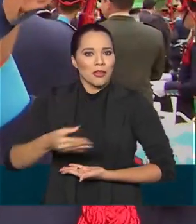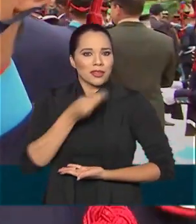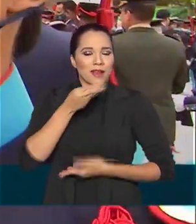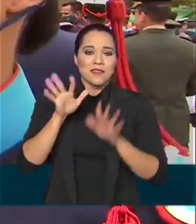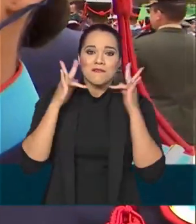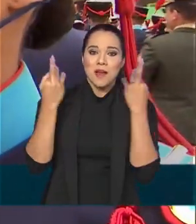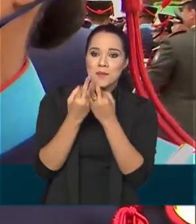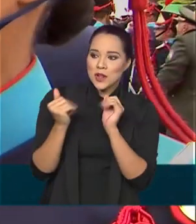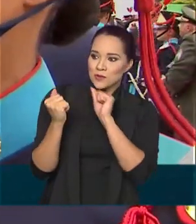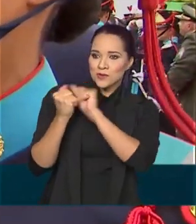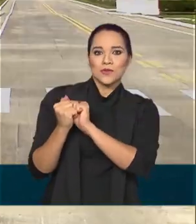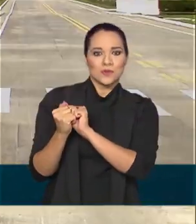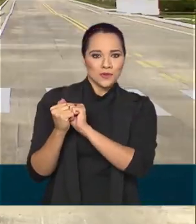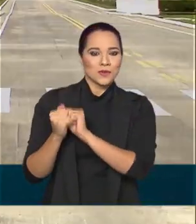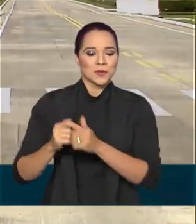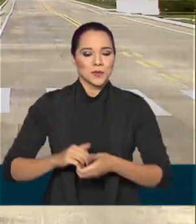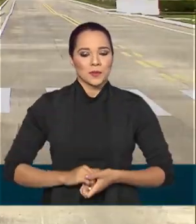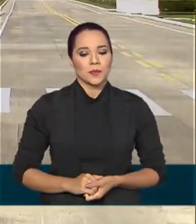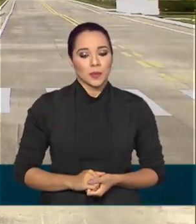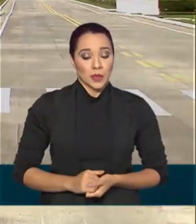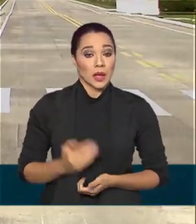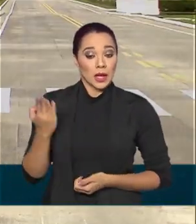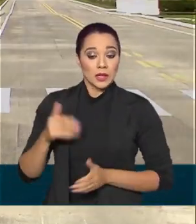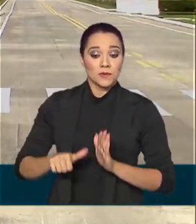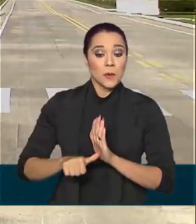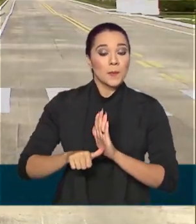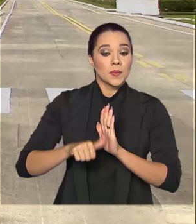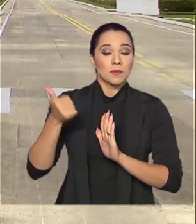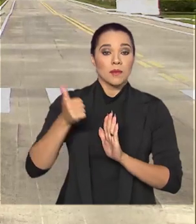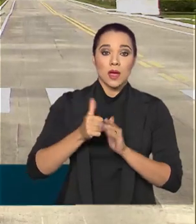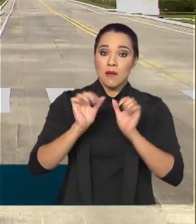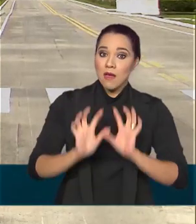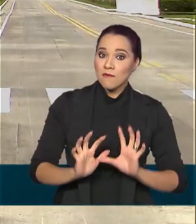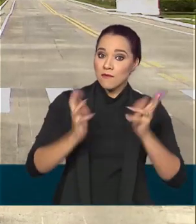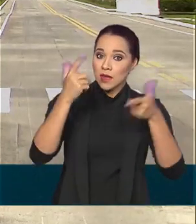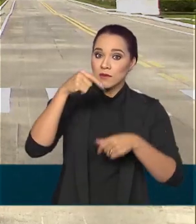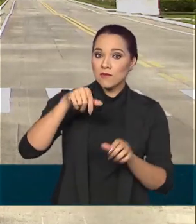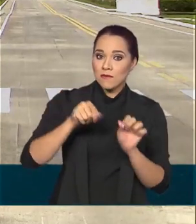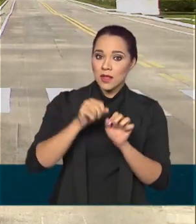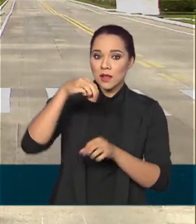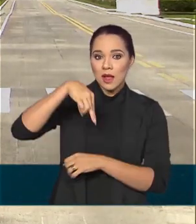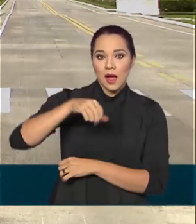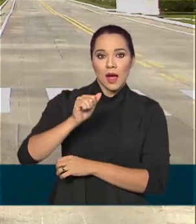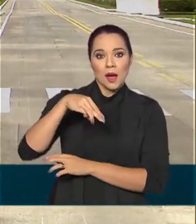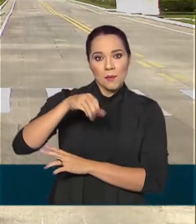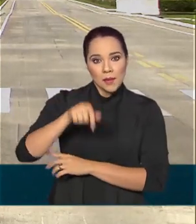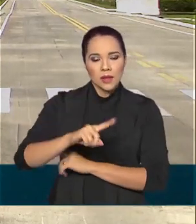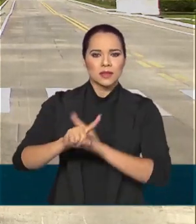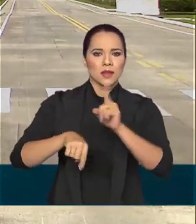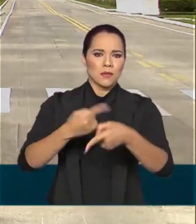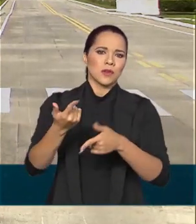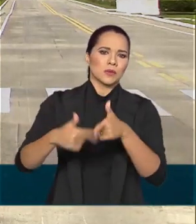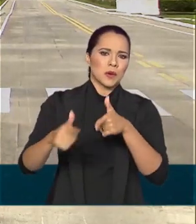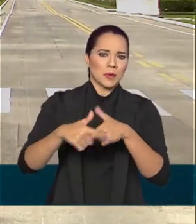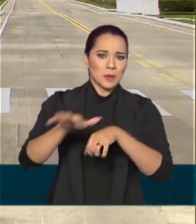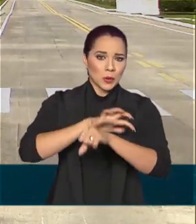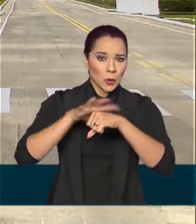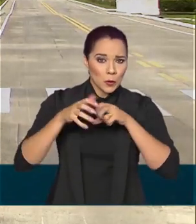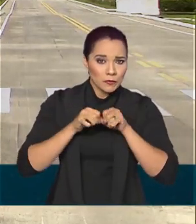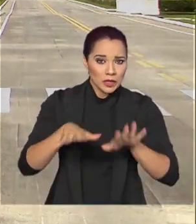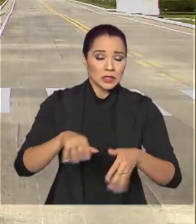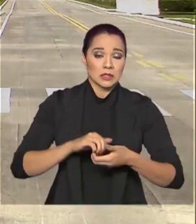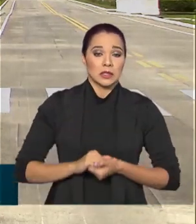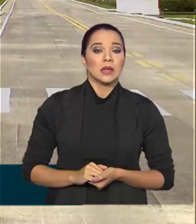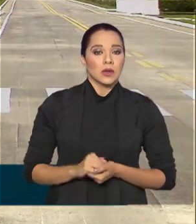Familiares estão assistindo de longe, mas estão assistindo. Este foi o primeiro grande evento realizado na AMAN desde o início da pandemia do coronavírus. Por questão de